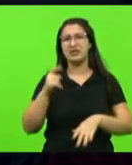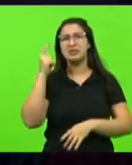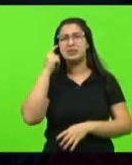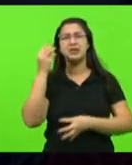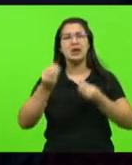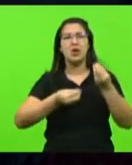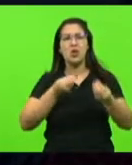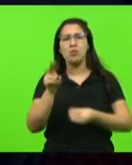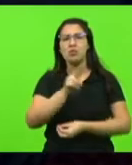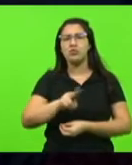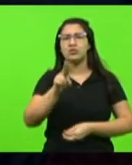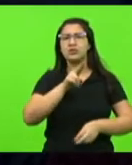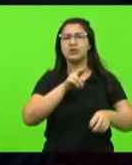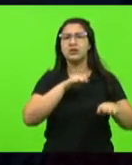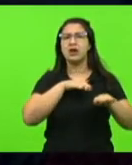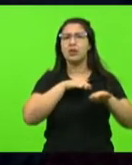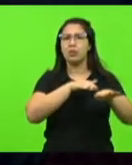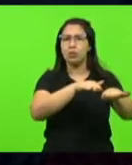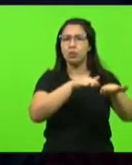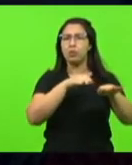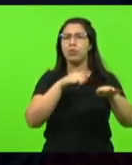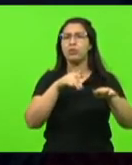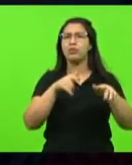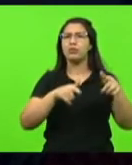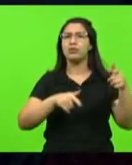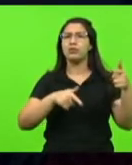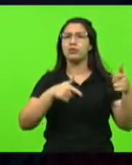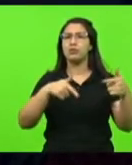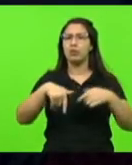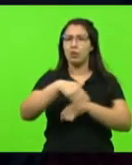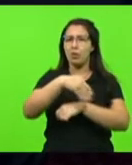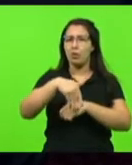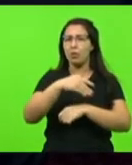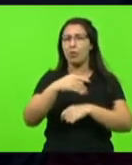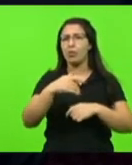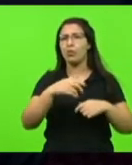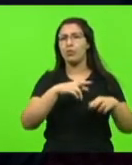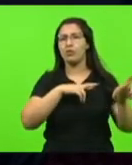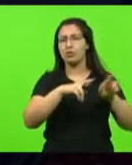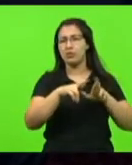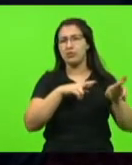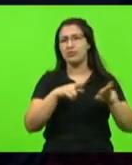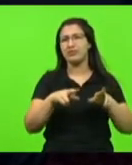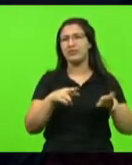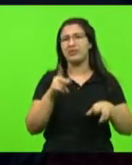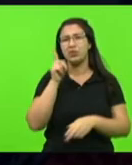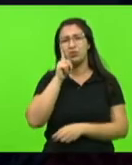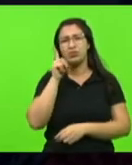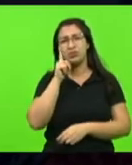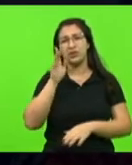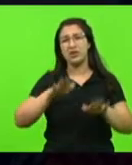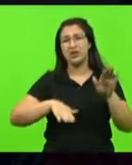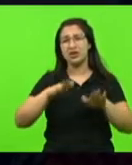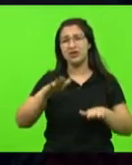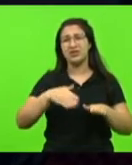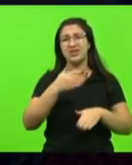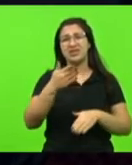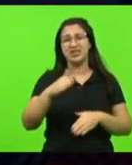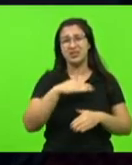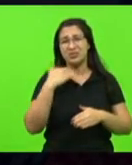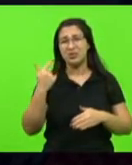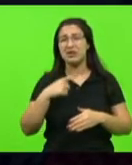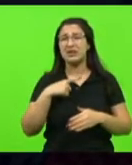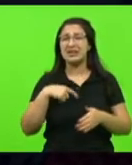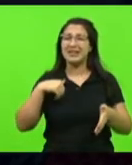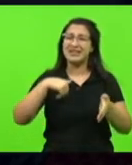fundamental na nossa vida, no dia a dia e que é tão caro, muitas vezes, às vítimas que dali saem. Portanto, quero lhe